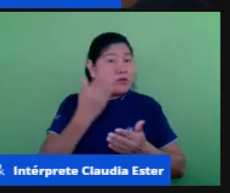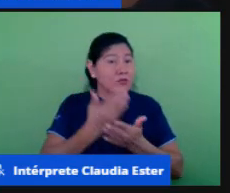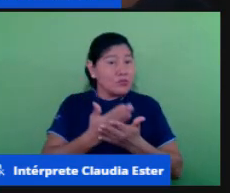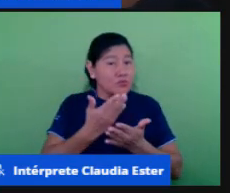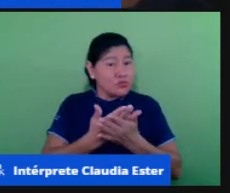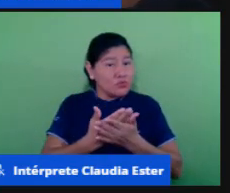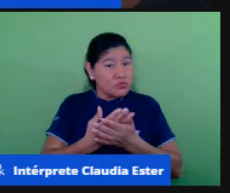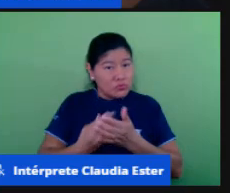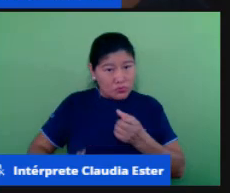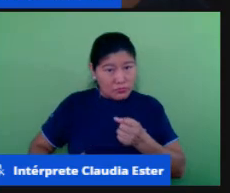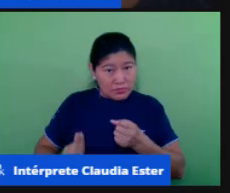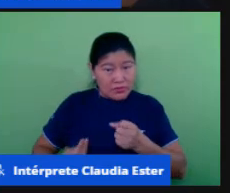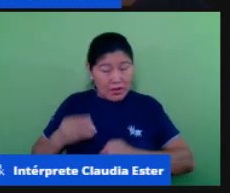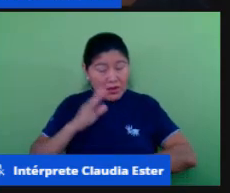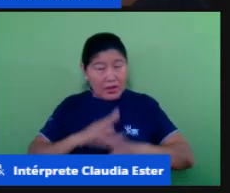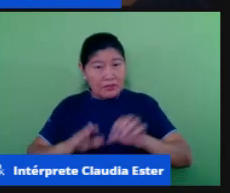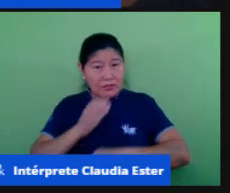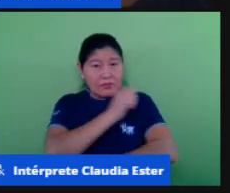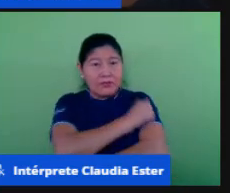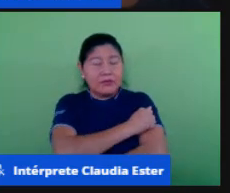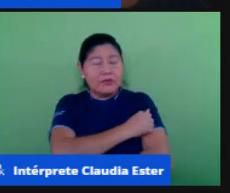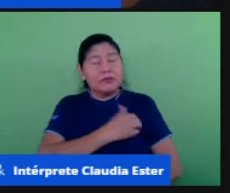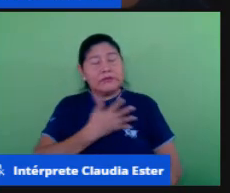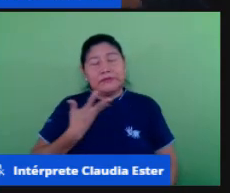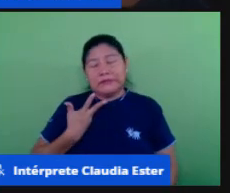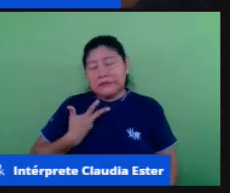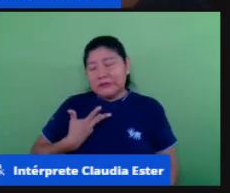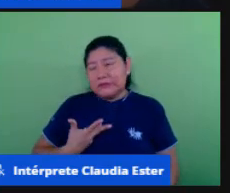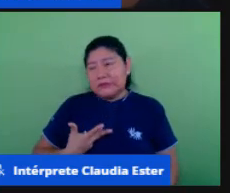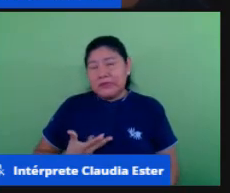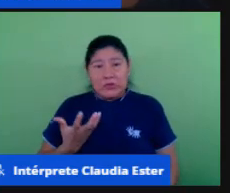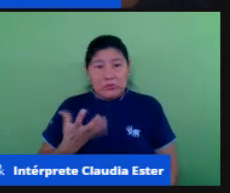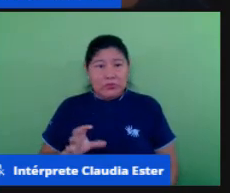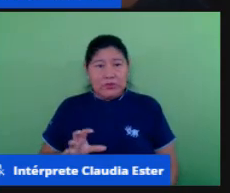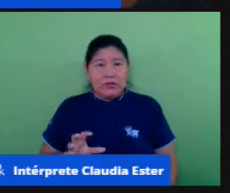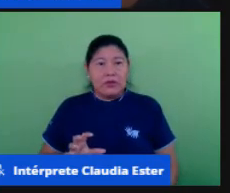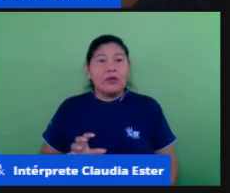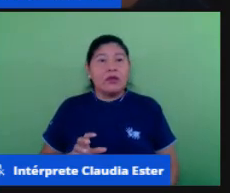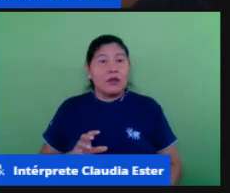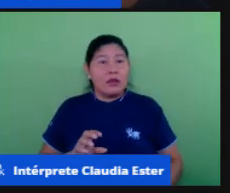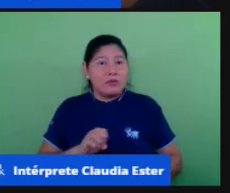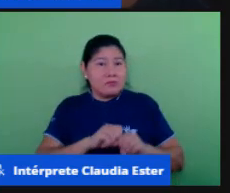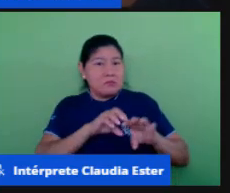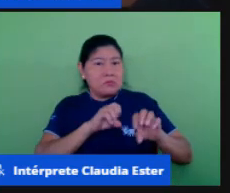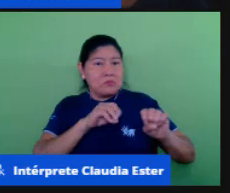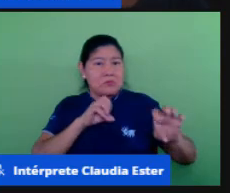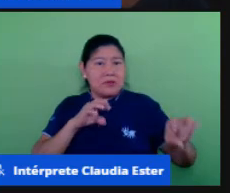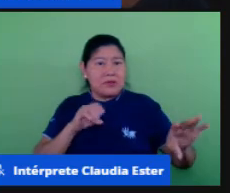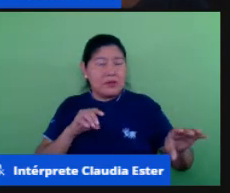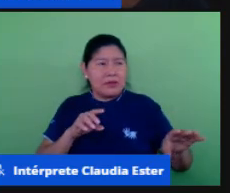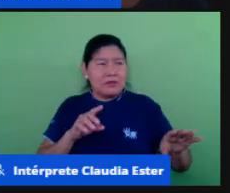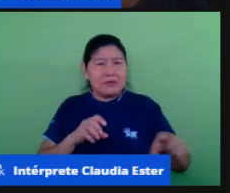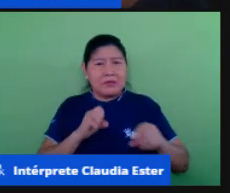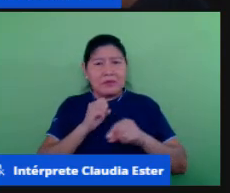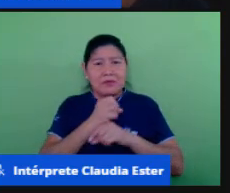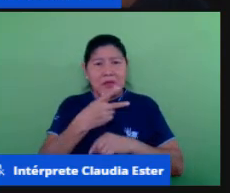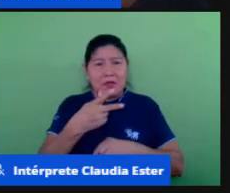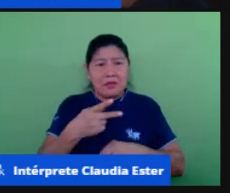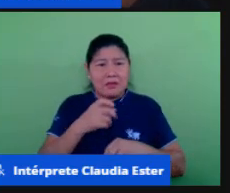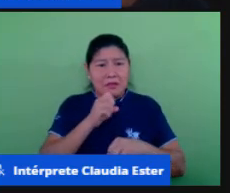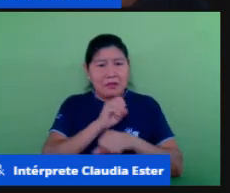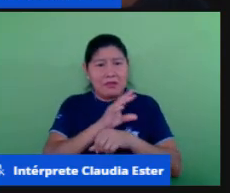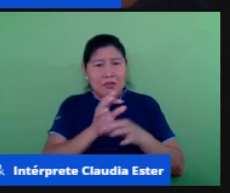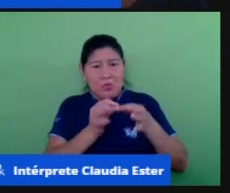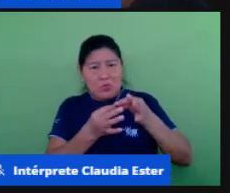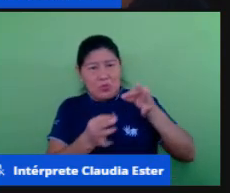aluno na hora que ele cansa que ele não cansa e não presencial ou seja remoto você vai fazer online você tem que cuidar